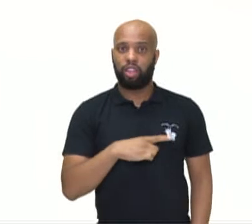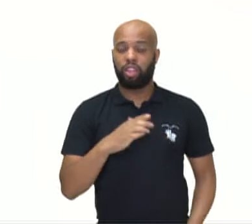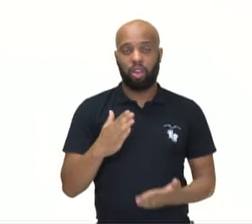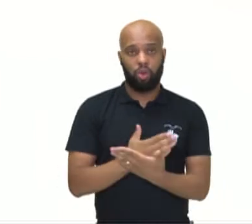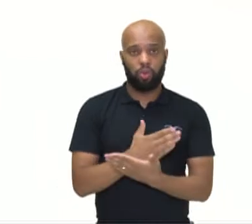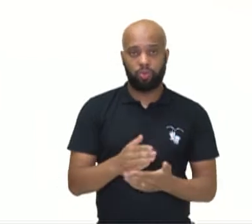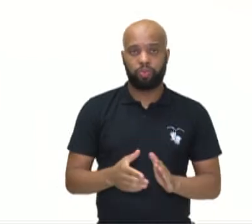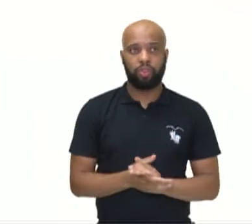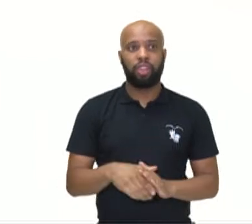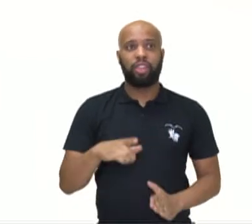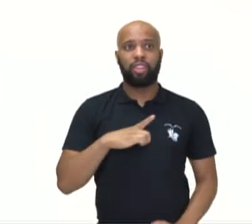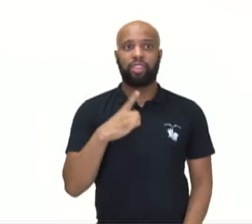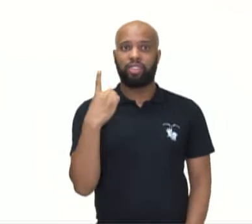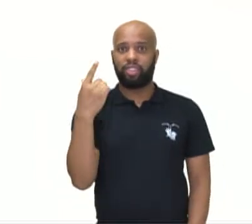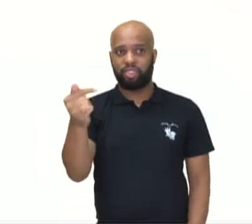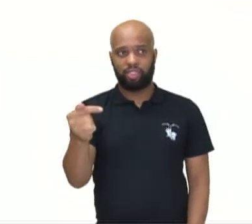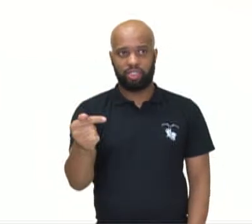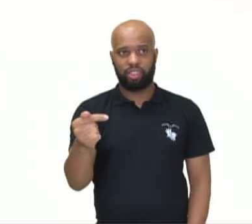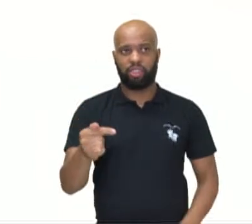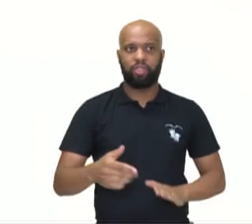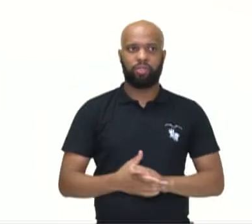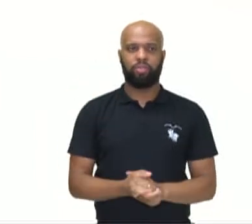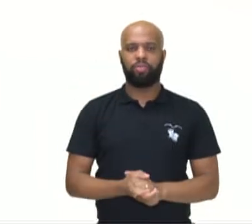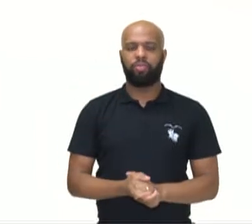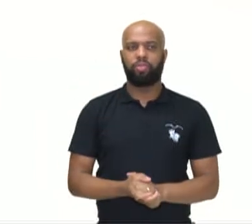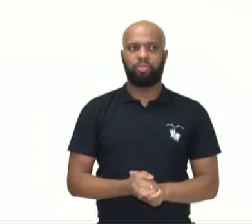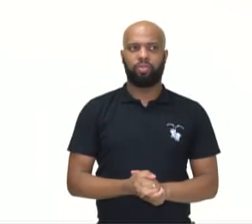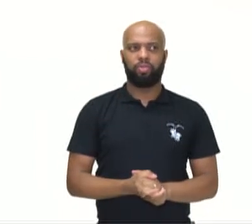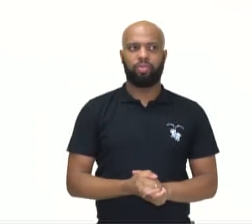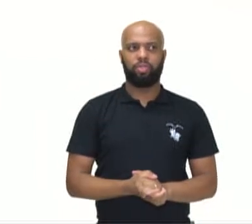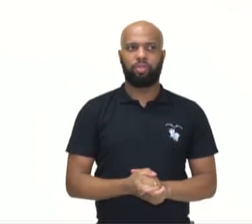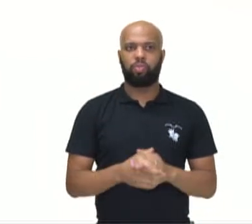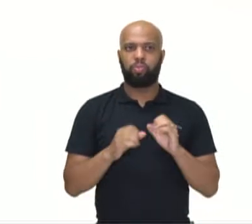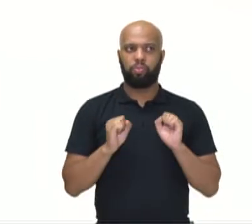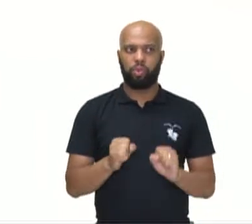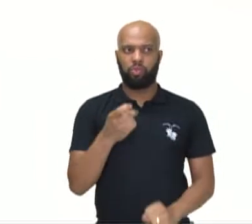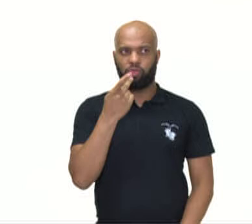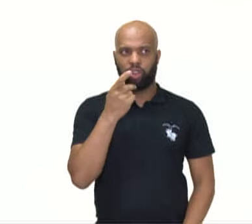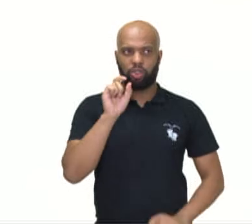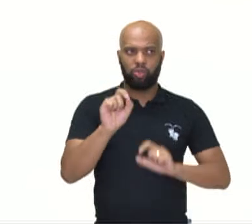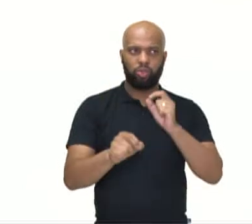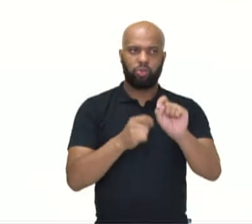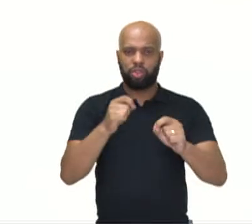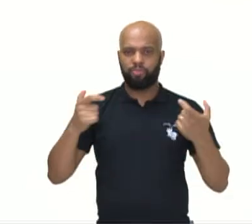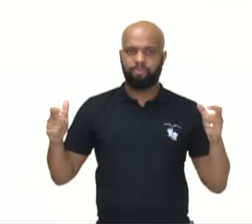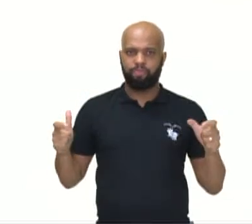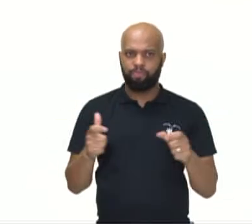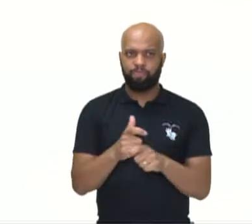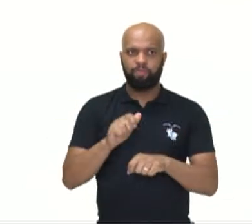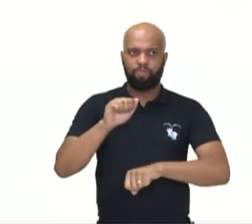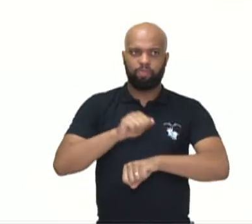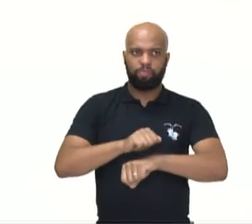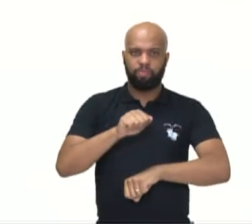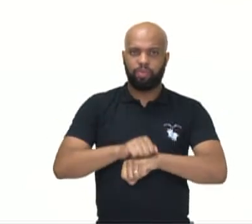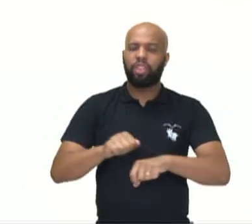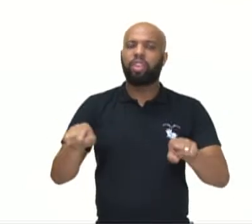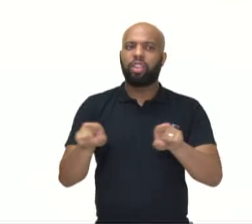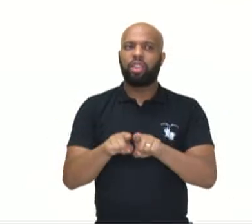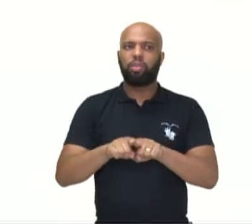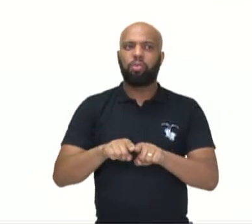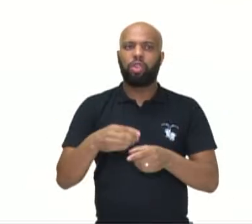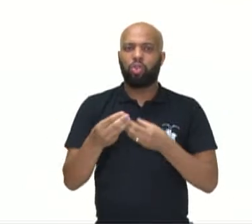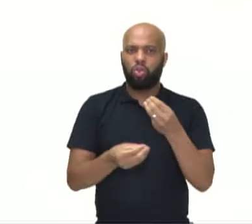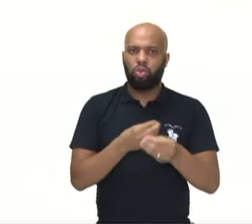alguns, são 17 hoje no total, mas nós podemos falar sobre a erradicação da pobreza, a manutenção de uma